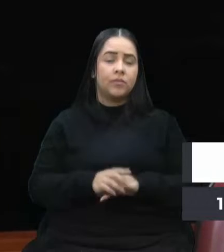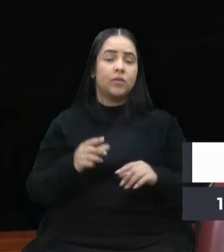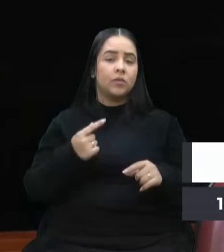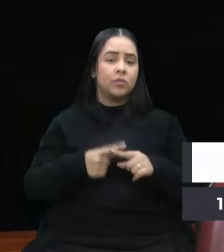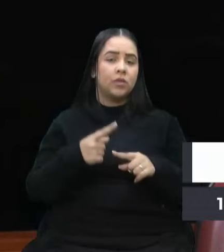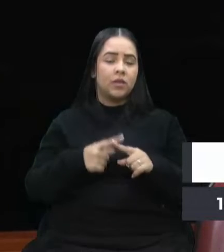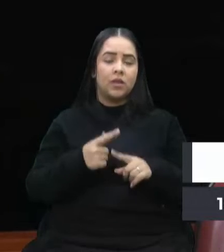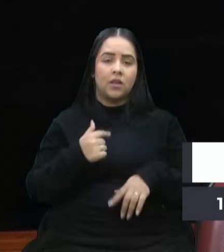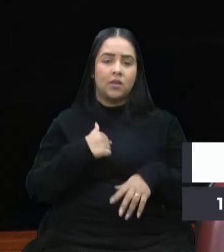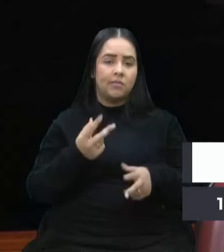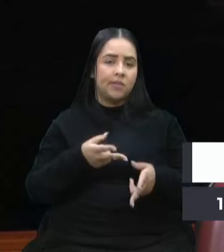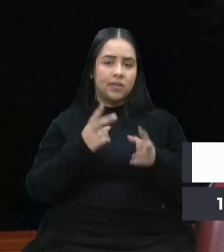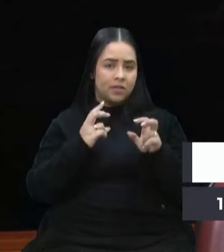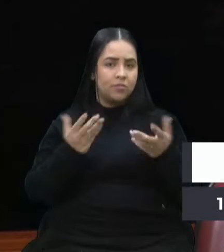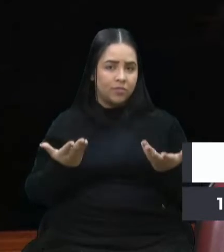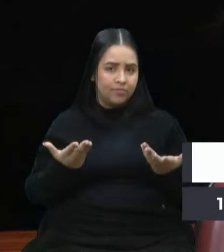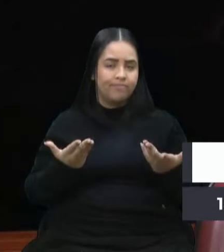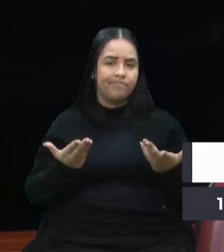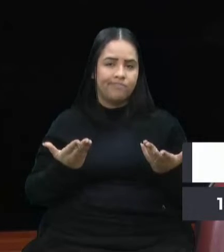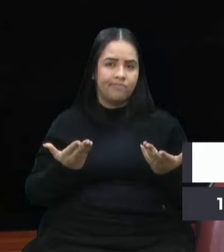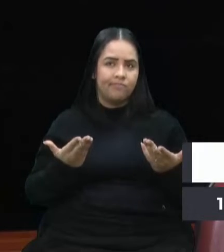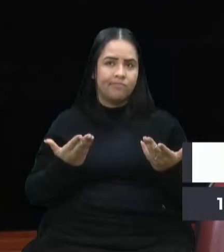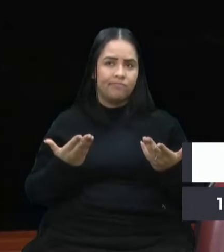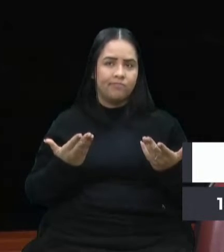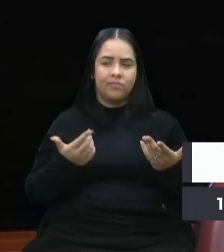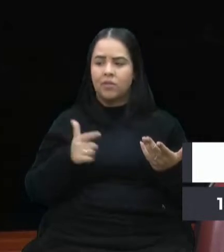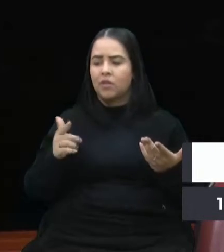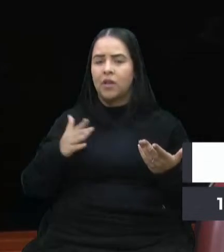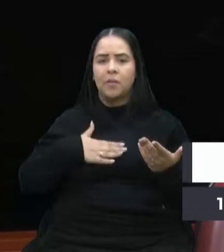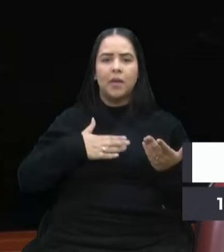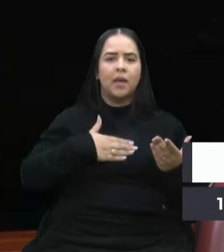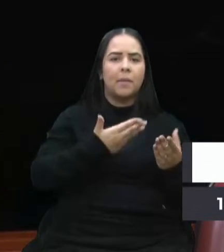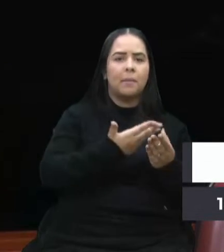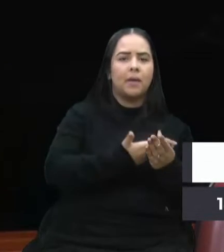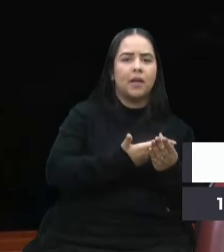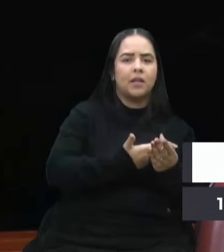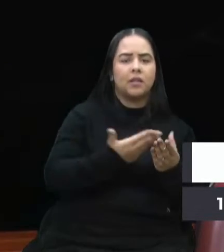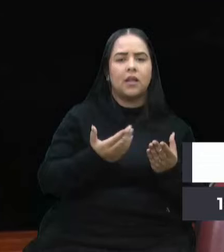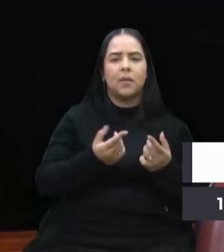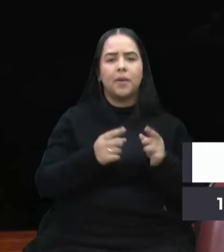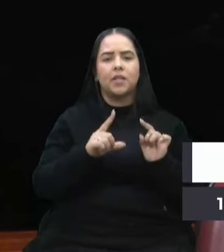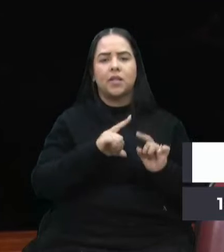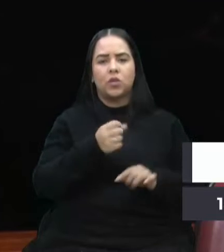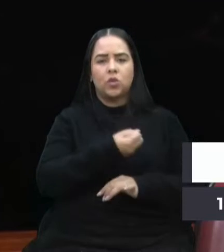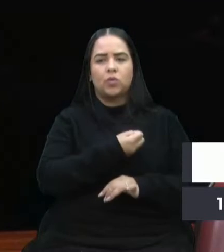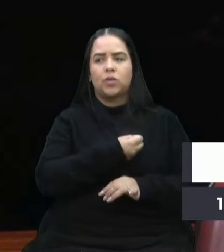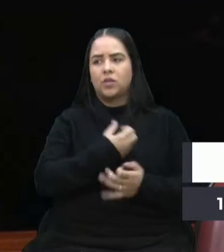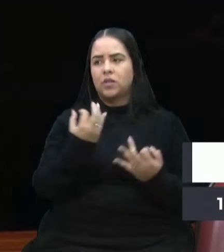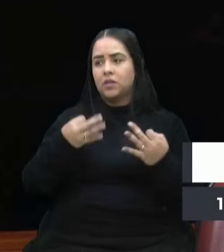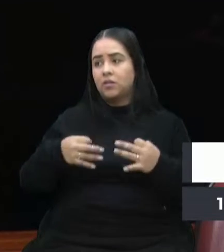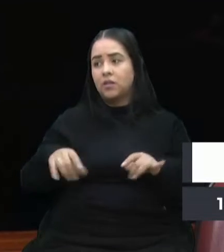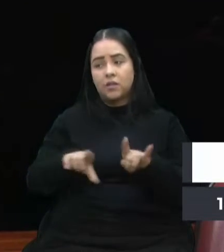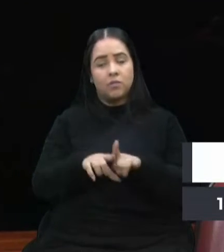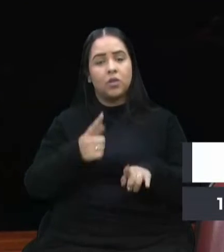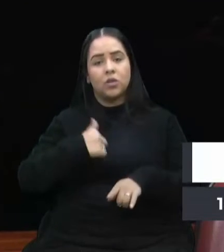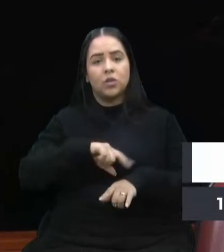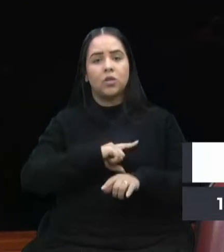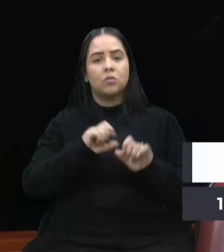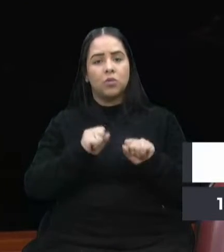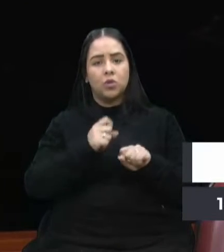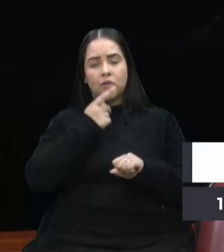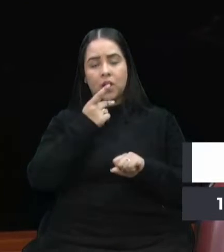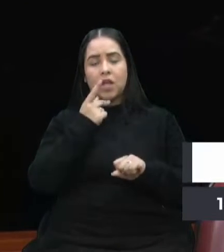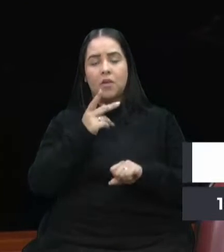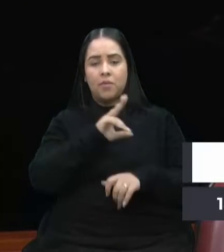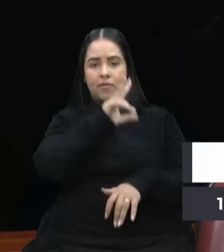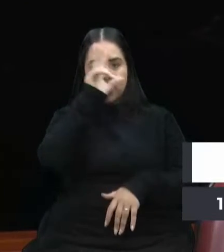Então, vejo, não trouxe minha pasta aqui agora, mas tinha os dados, os números certos. E também a gente pode dizer que a prefeitura de